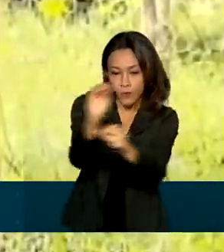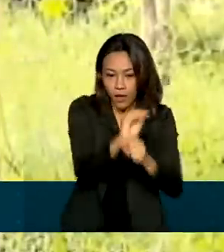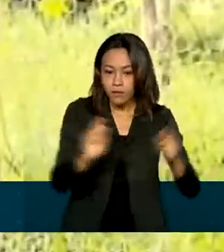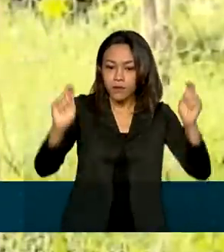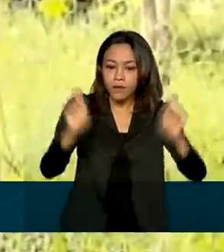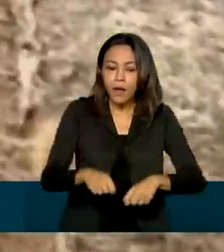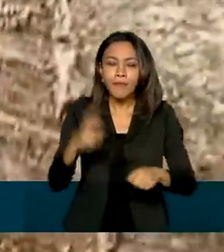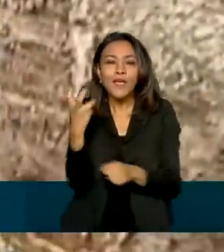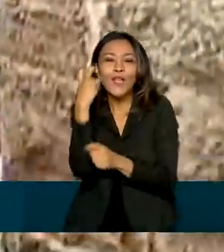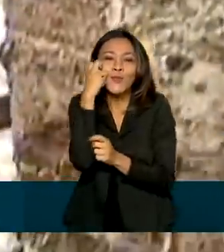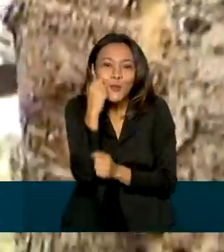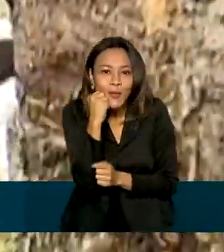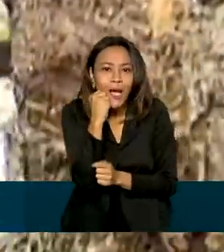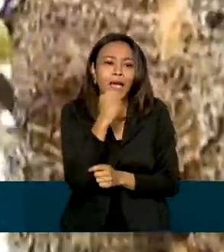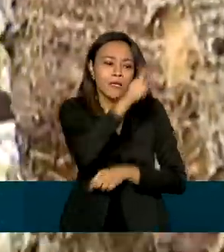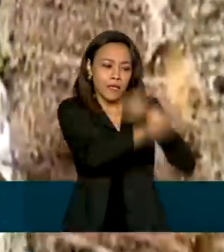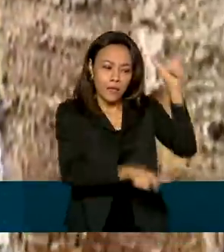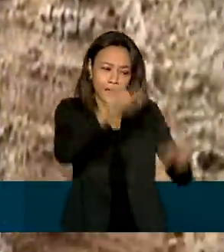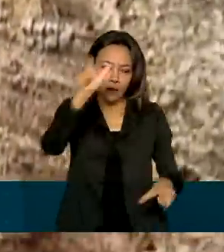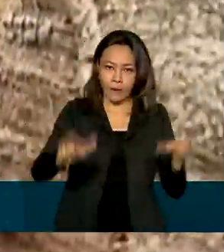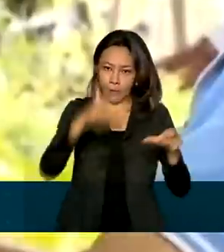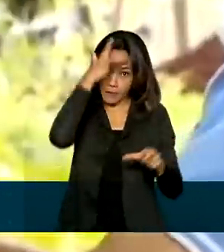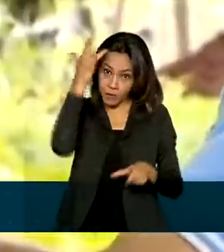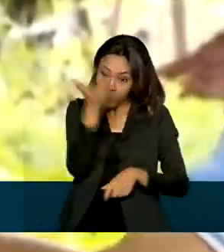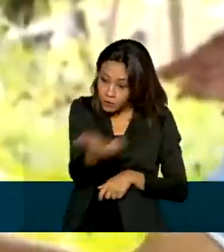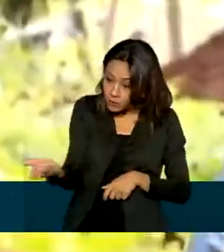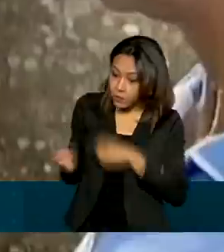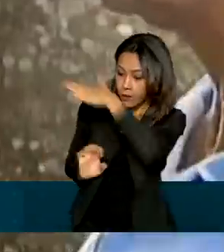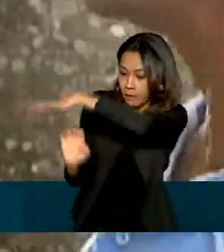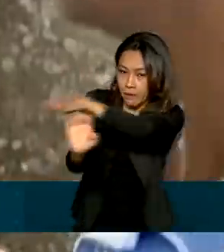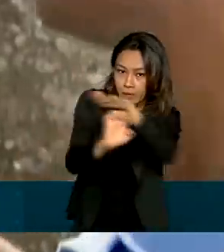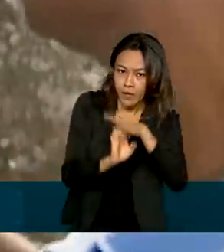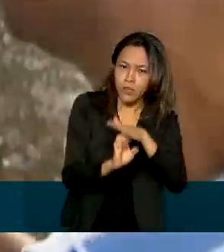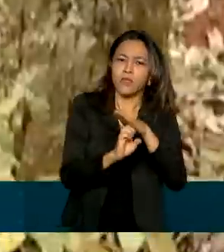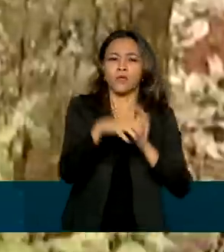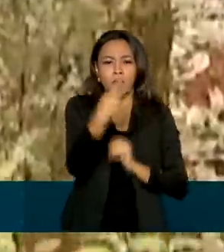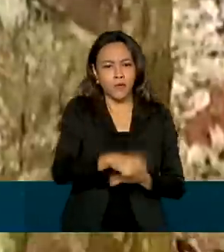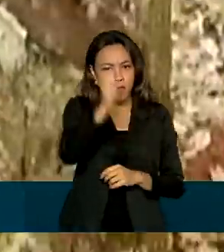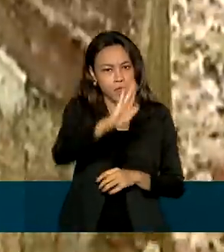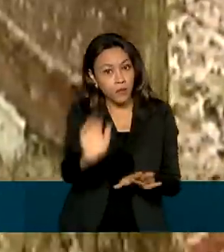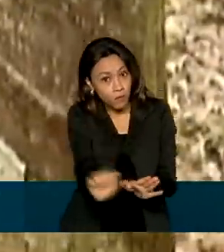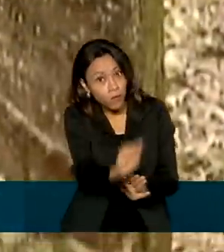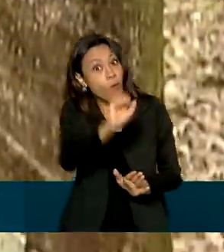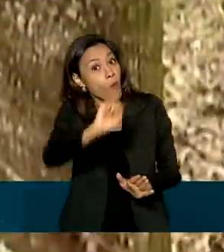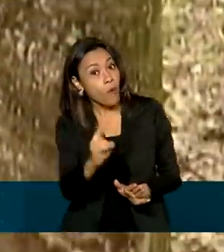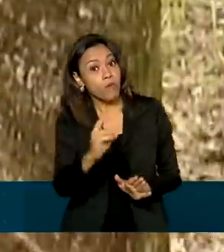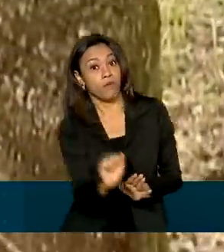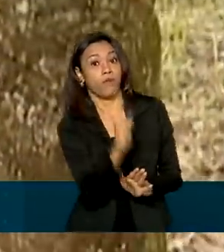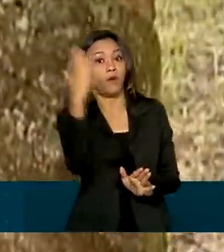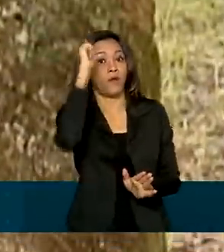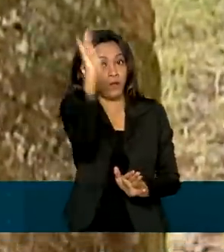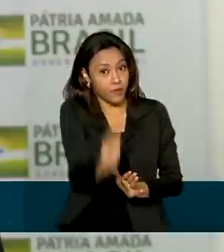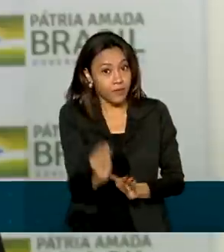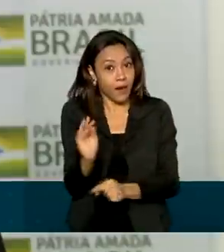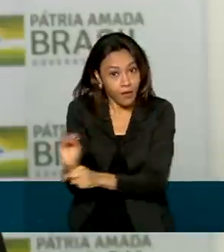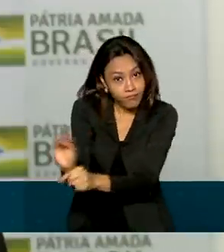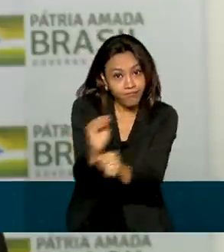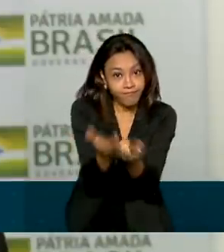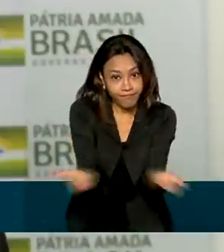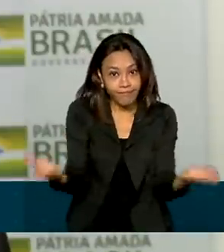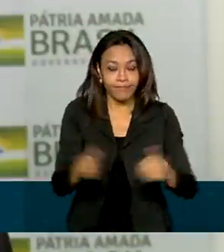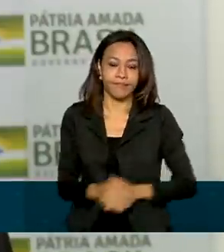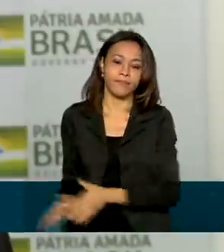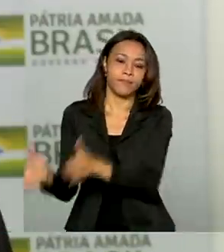ser adotadas por pessoas físicas ou jurídicas do Brasil e do exterior pelo programa Adote um Parque. Uma região